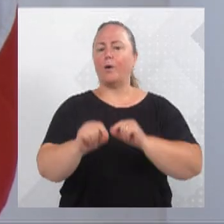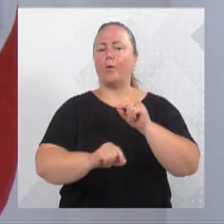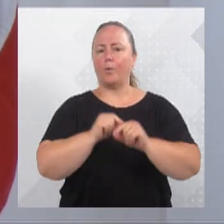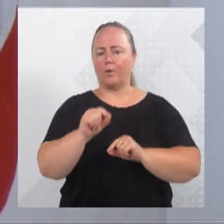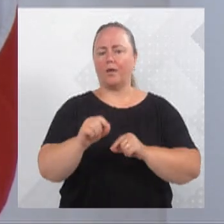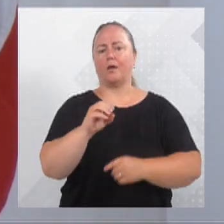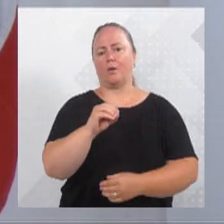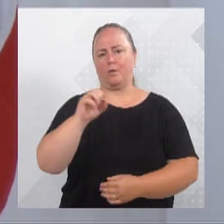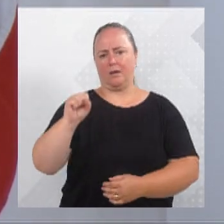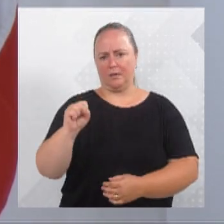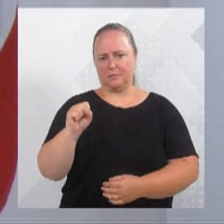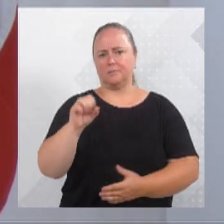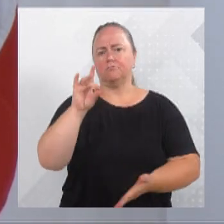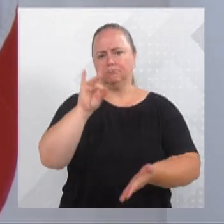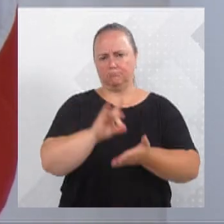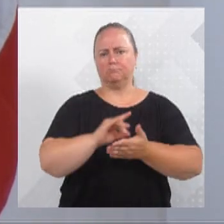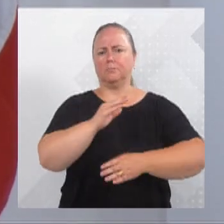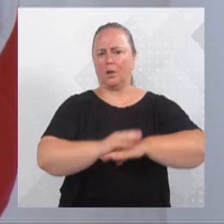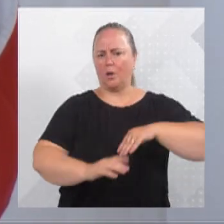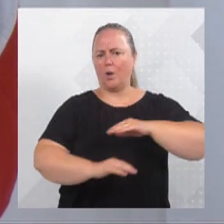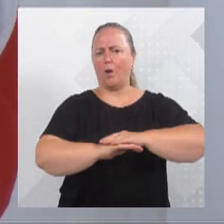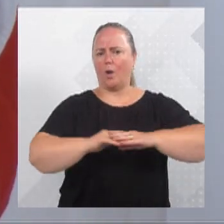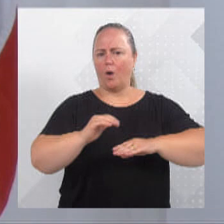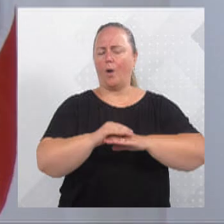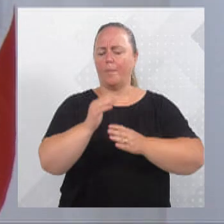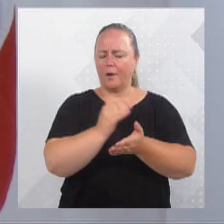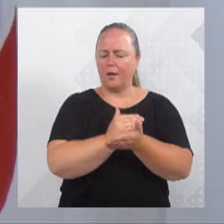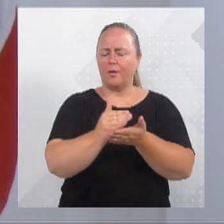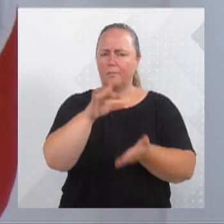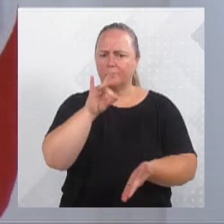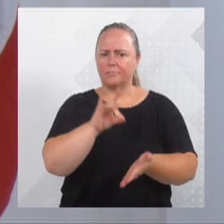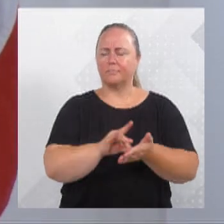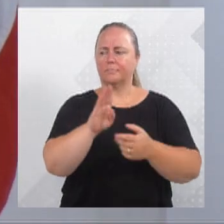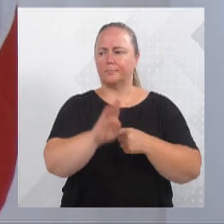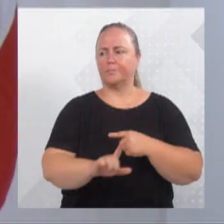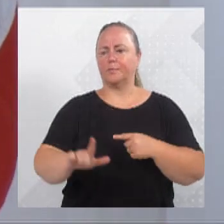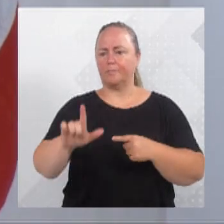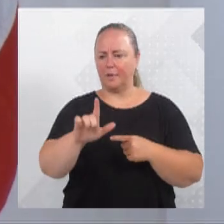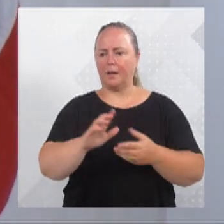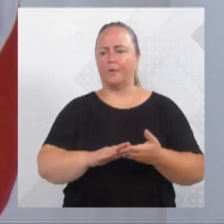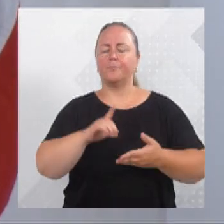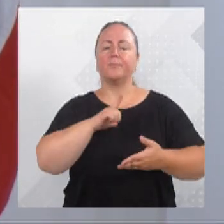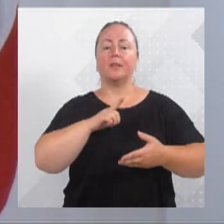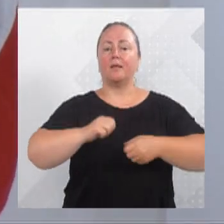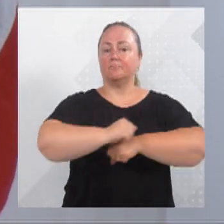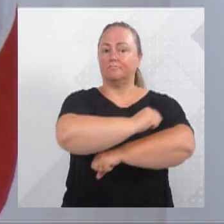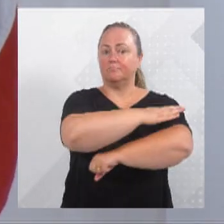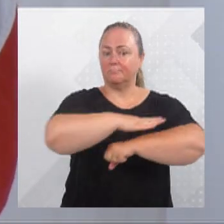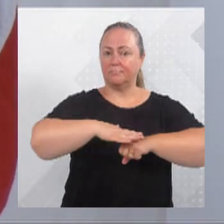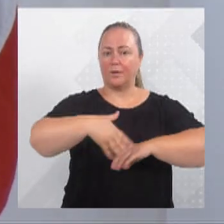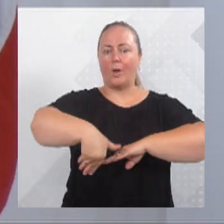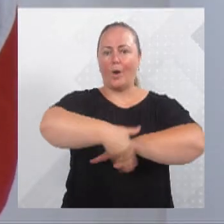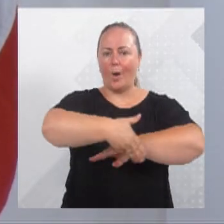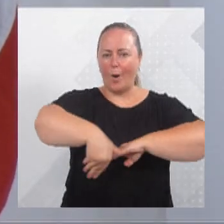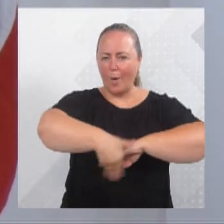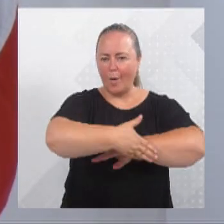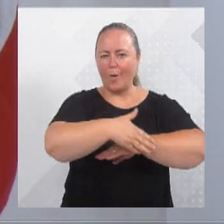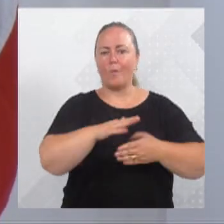serviço, de obras que vamos iniciar na cidade de Blumenau. Pavimentação de ruas, contenções,